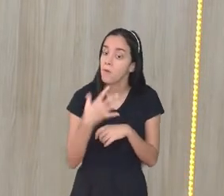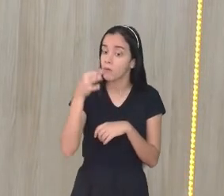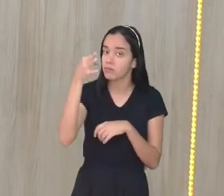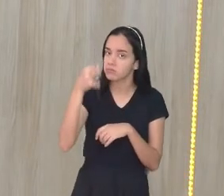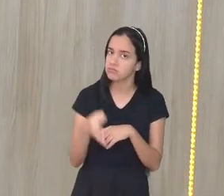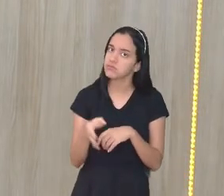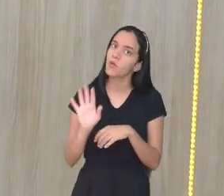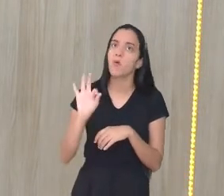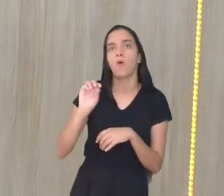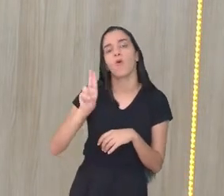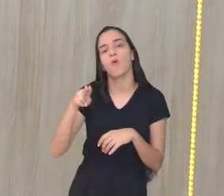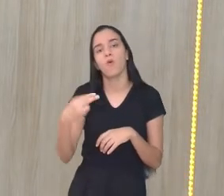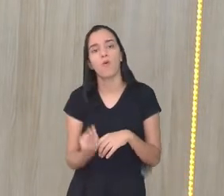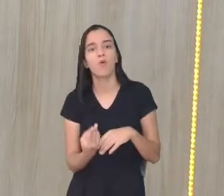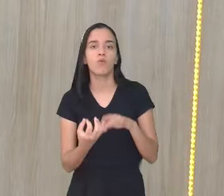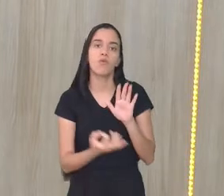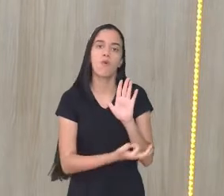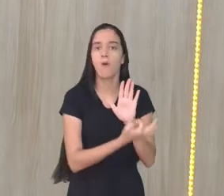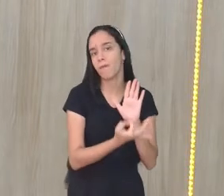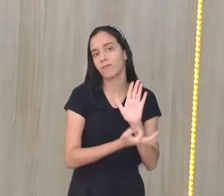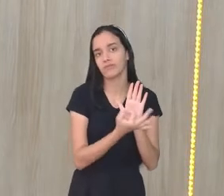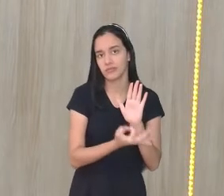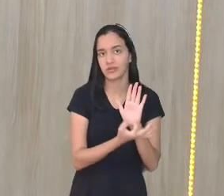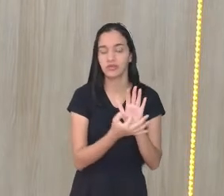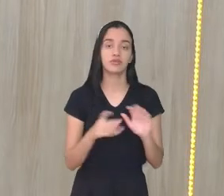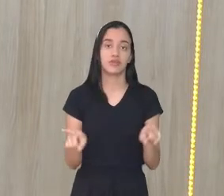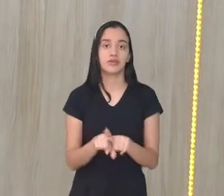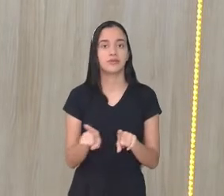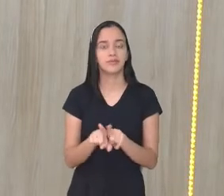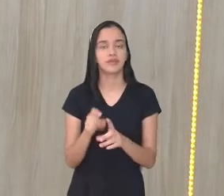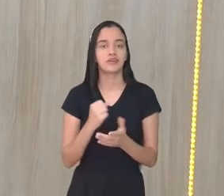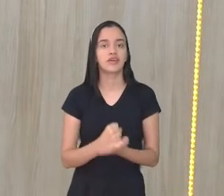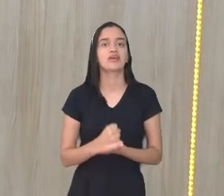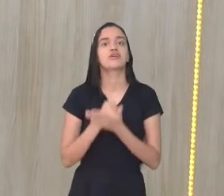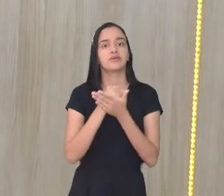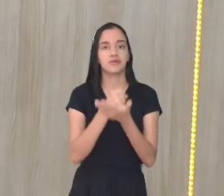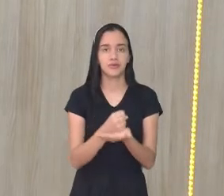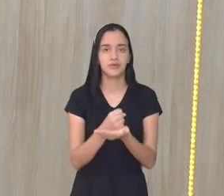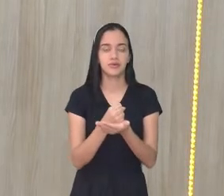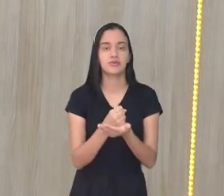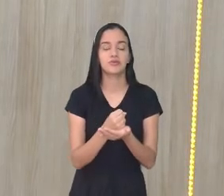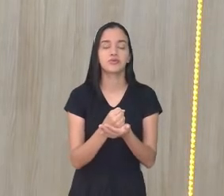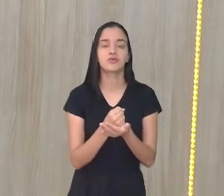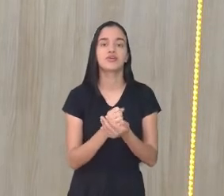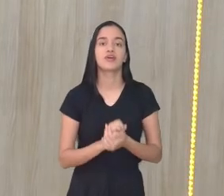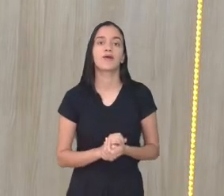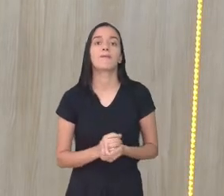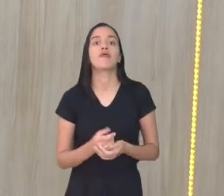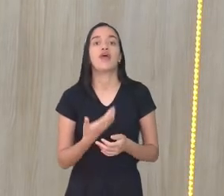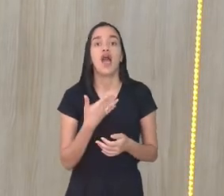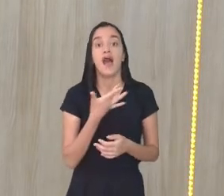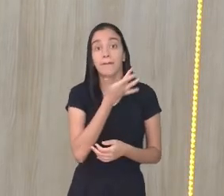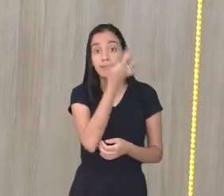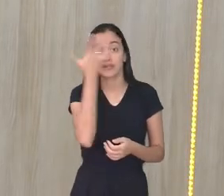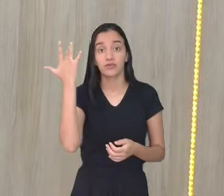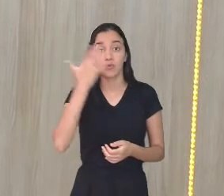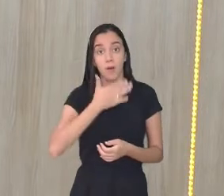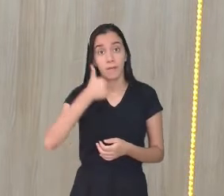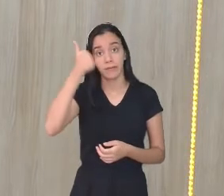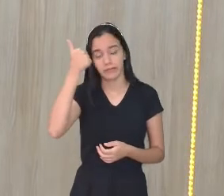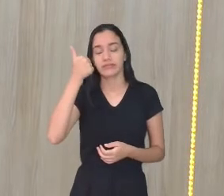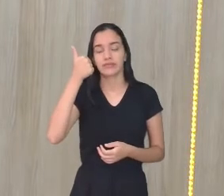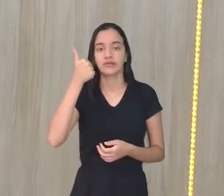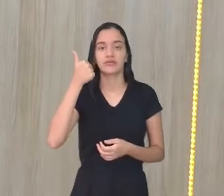ou uma sugestão, não é, dada, também ajuda este órgão, não é, essa pessoa a melhorar